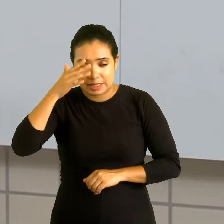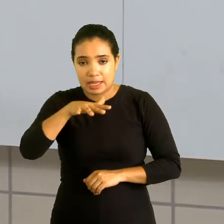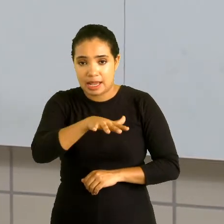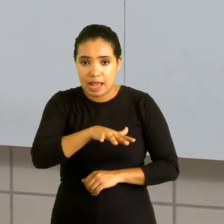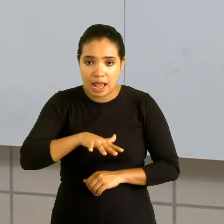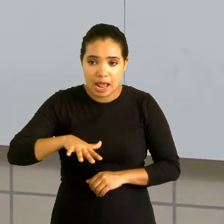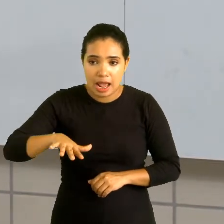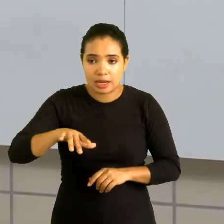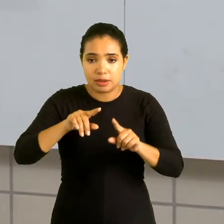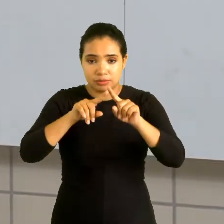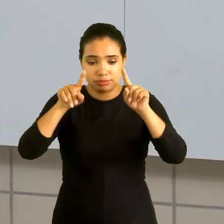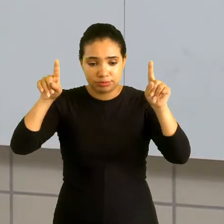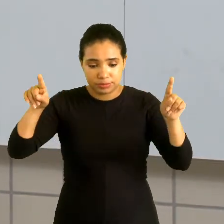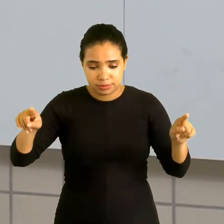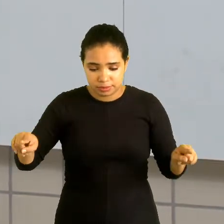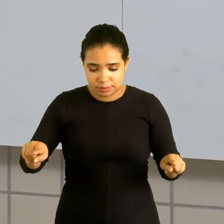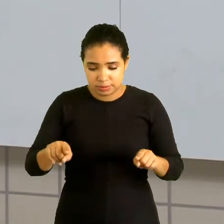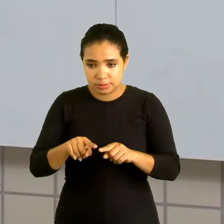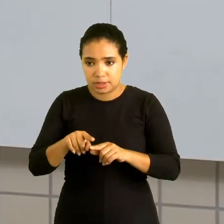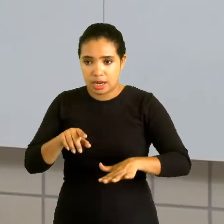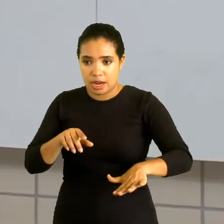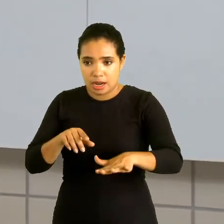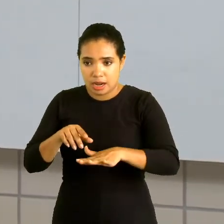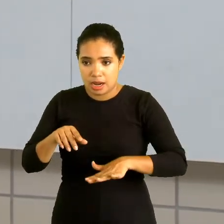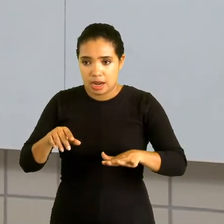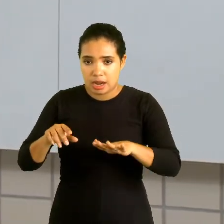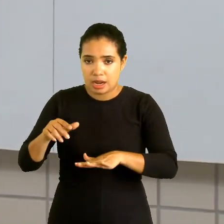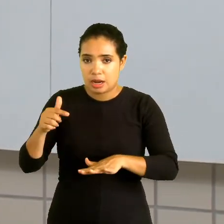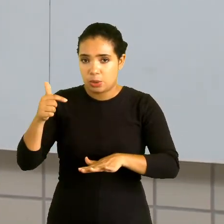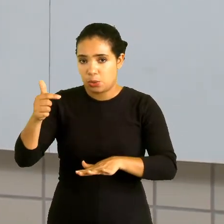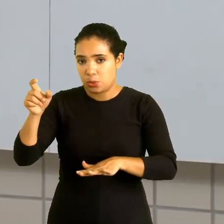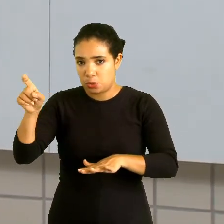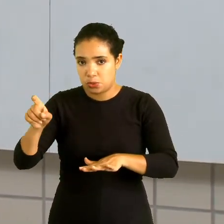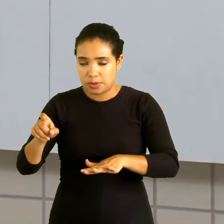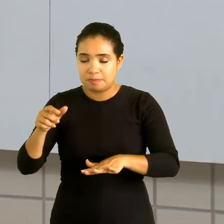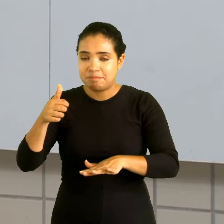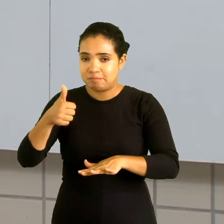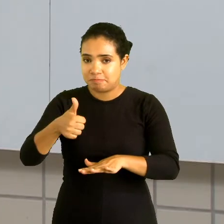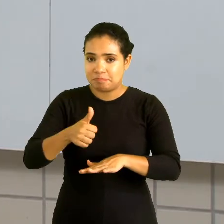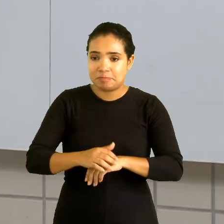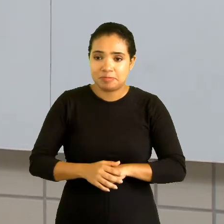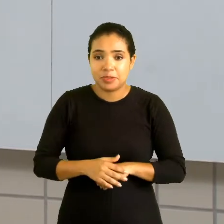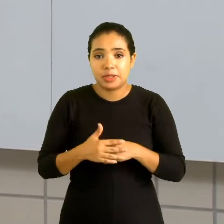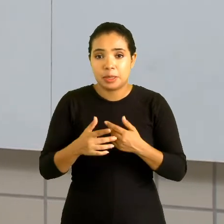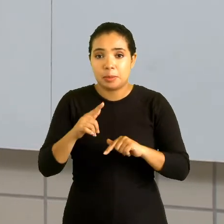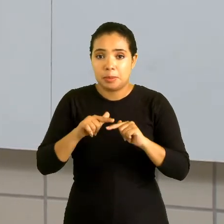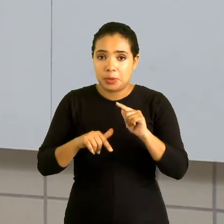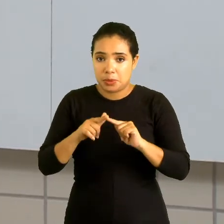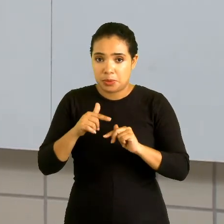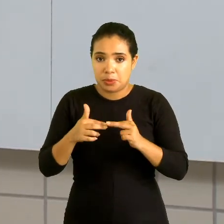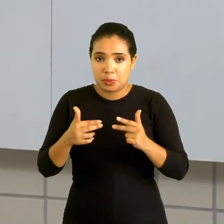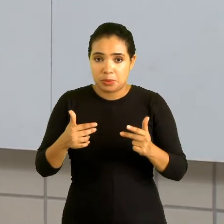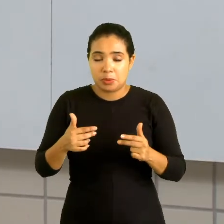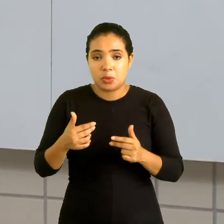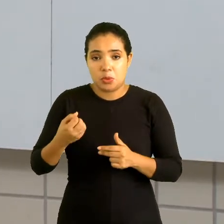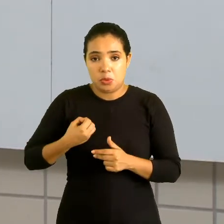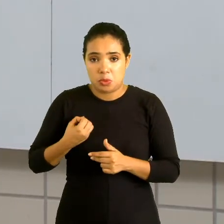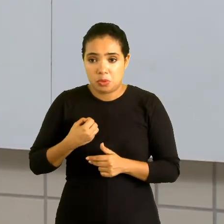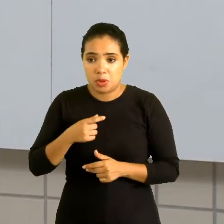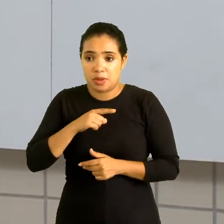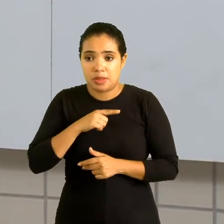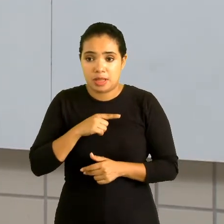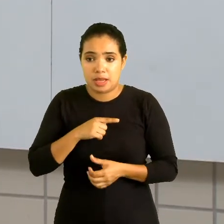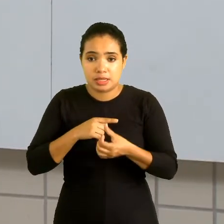área do retângulo é dada pela base vezes a altura. Então, o produto entre esses dois números deu